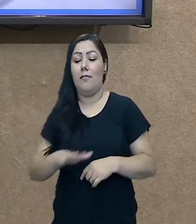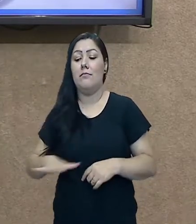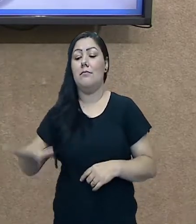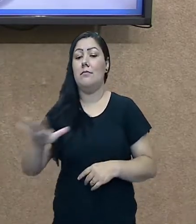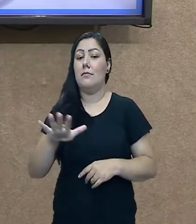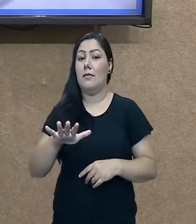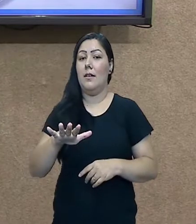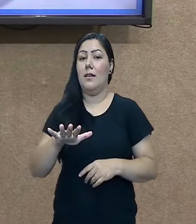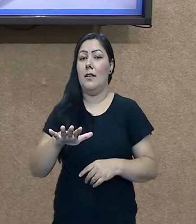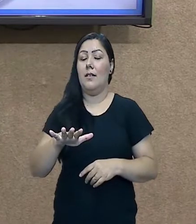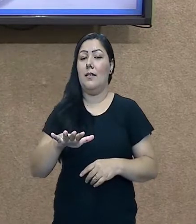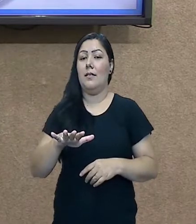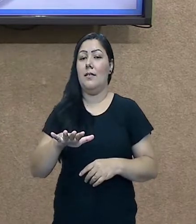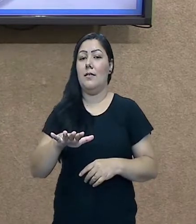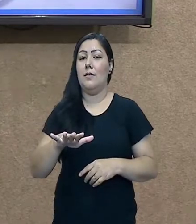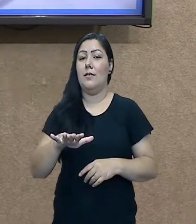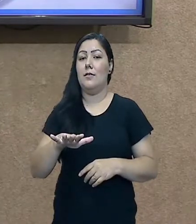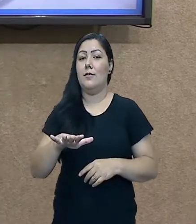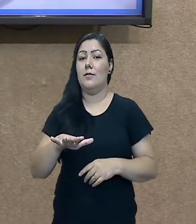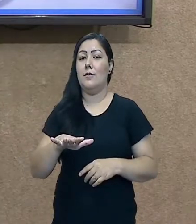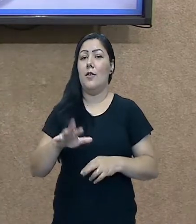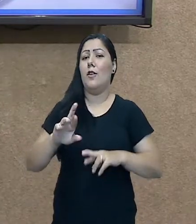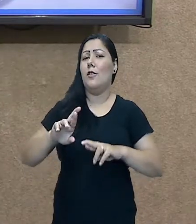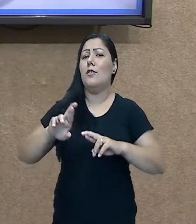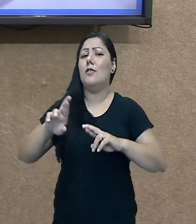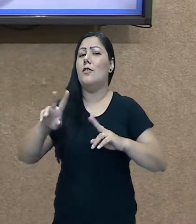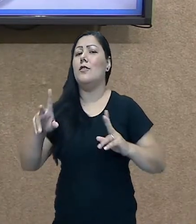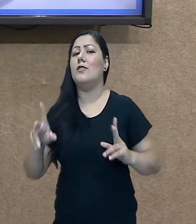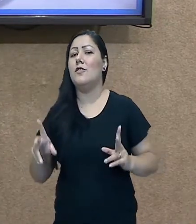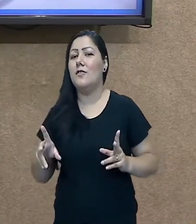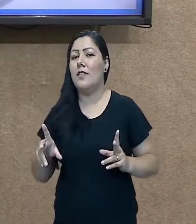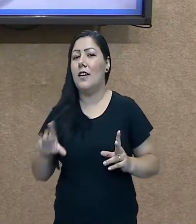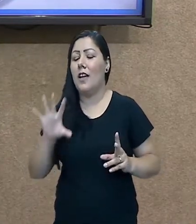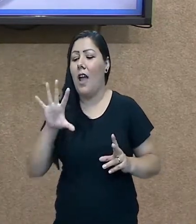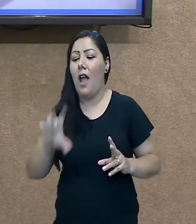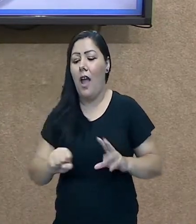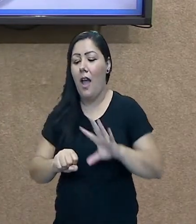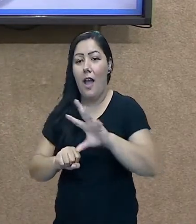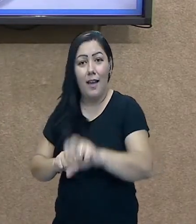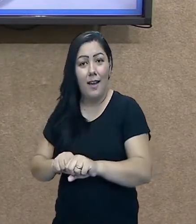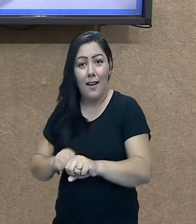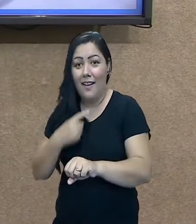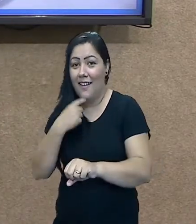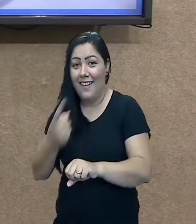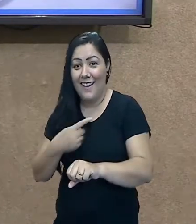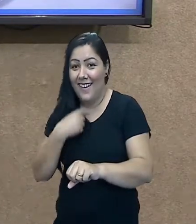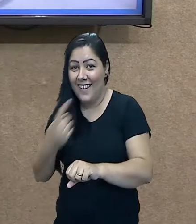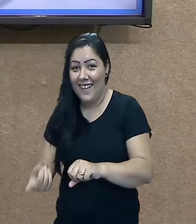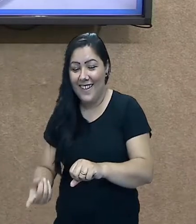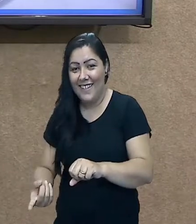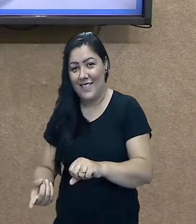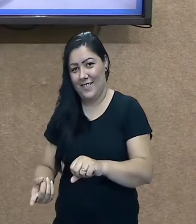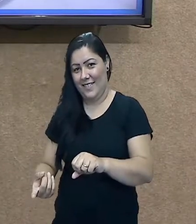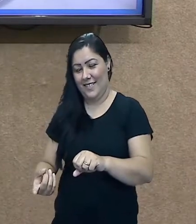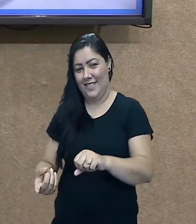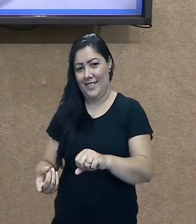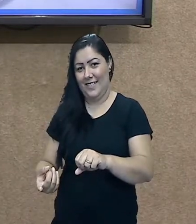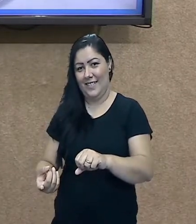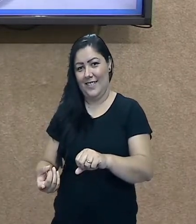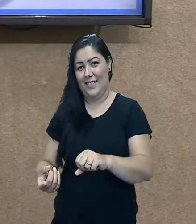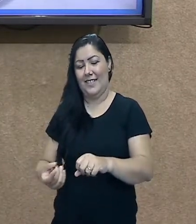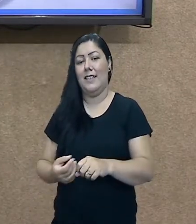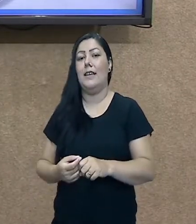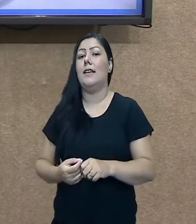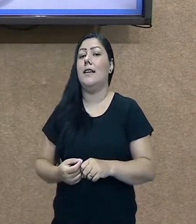ocorre de forma subjetiva, de forma que você não pode tocar. Porque hoje nós temos relações e interações